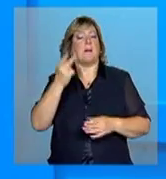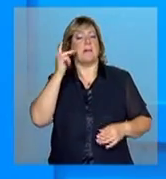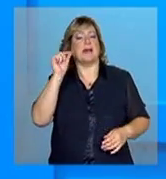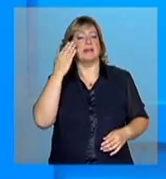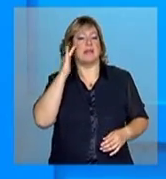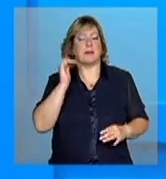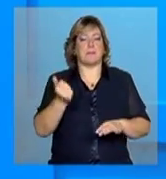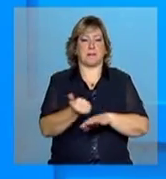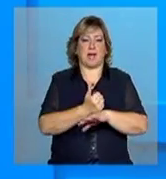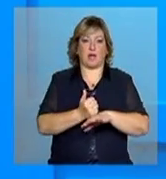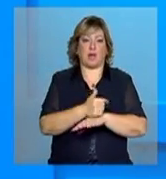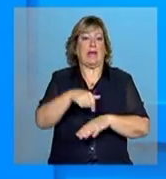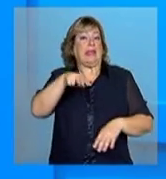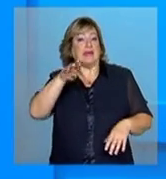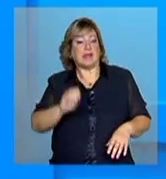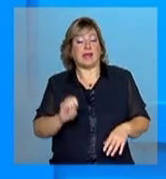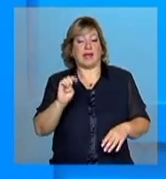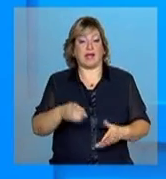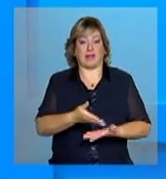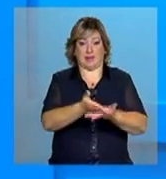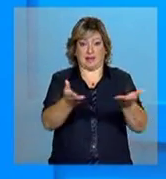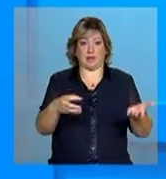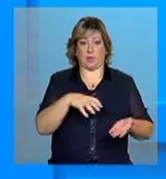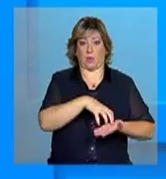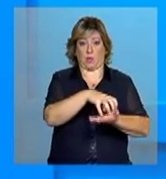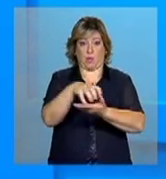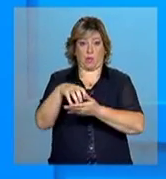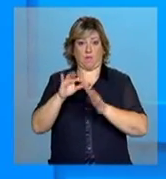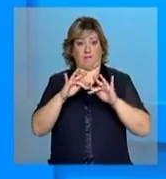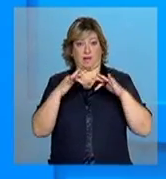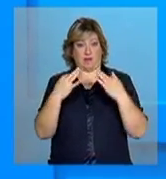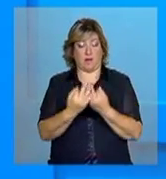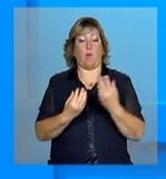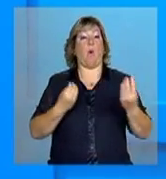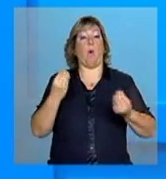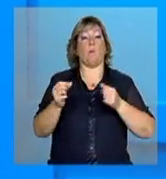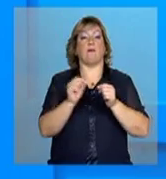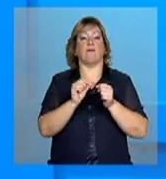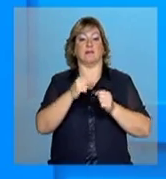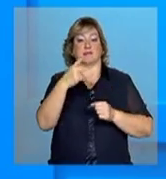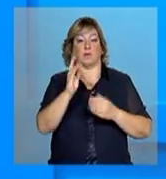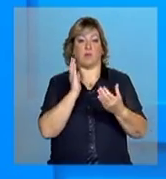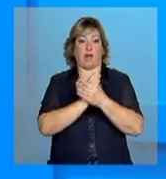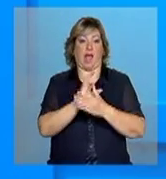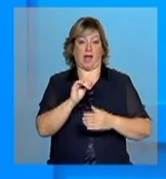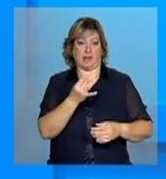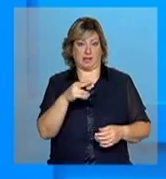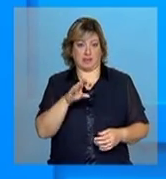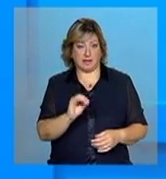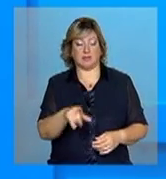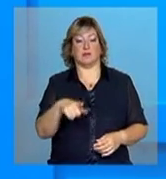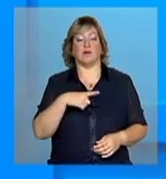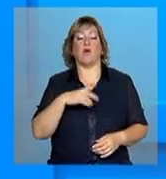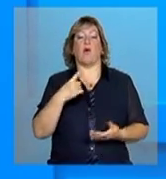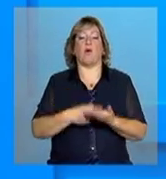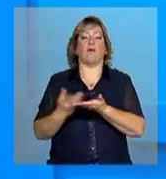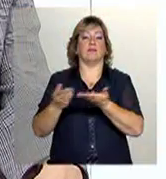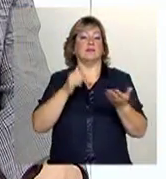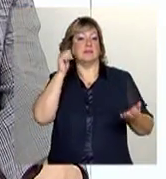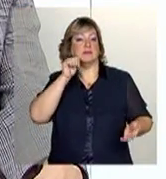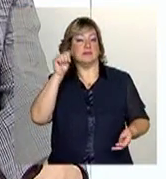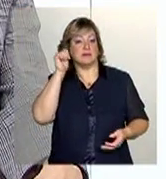são esses grupos familiares e como é feito o seu cadastramento, convidamos a coordenadora geral de apoio à